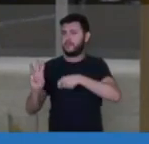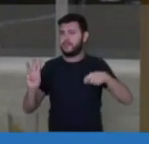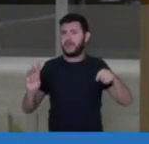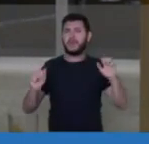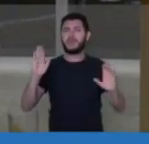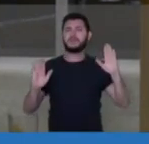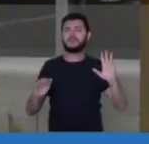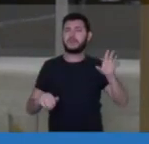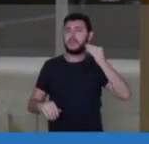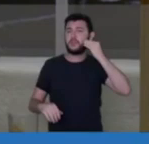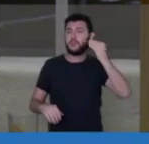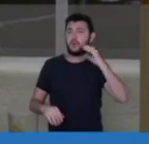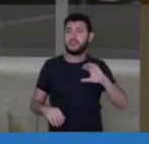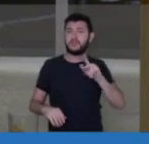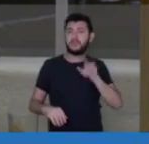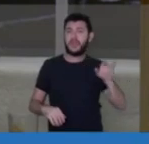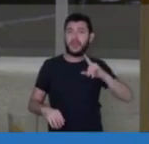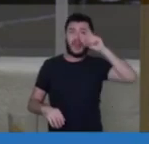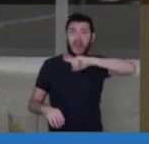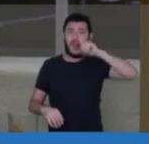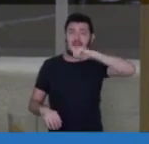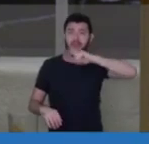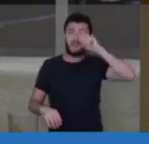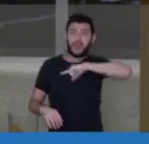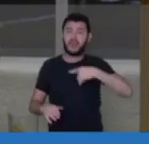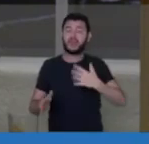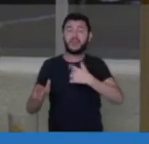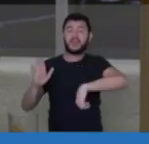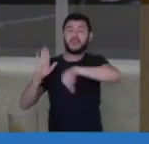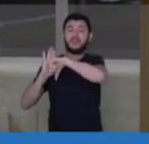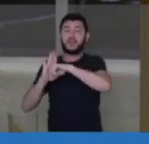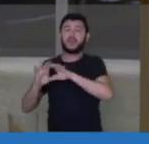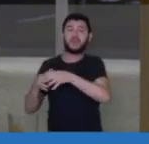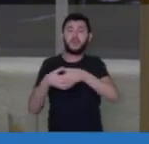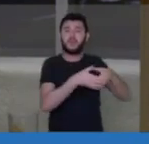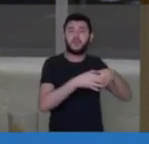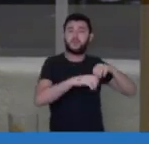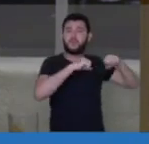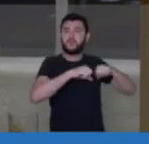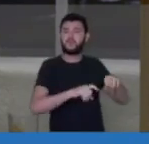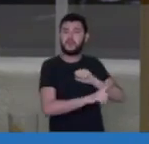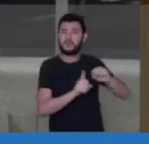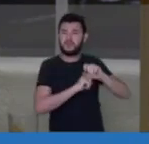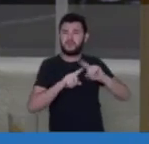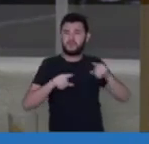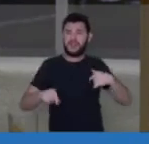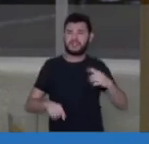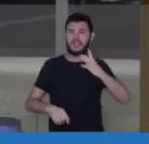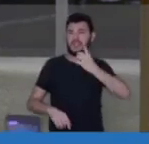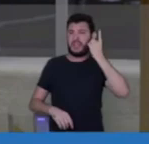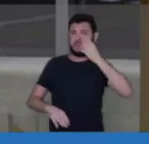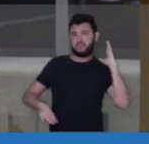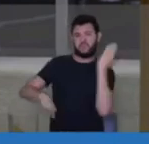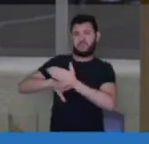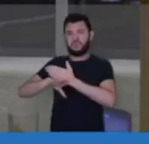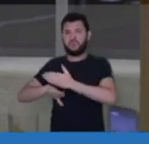movimento social e perderam. Não é deputado que foi derrotado que vai vir aqui tentar